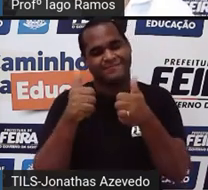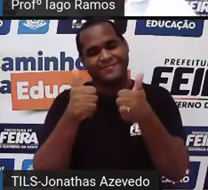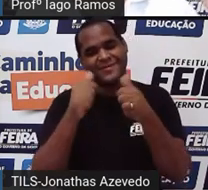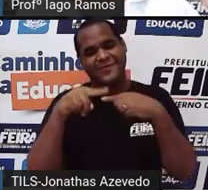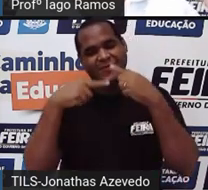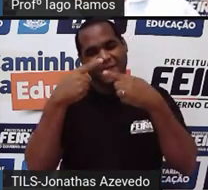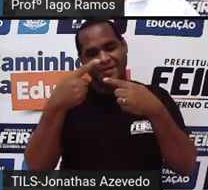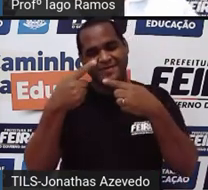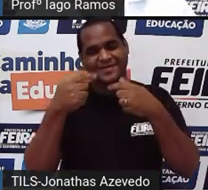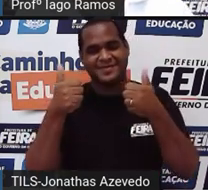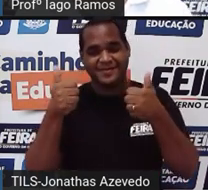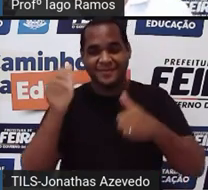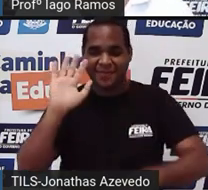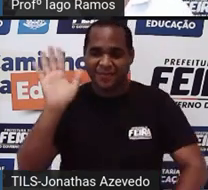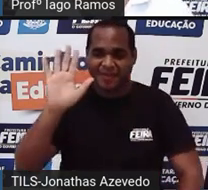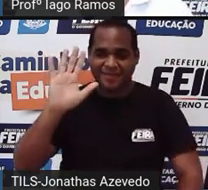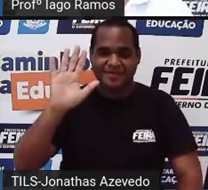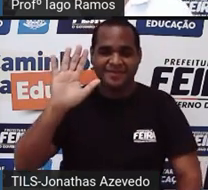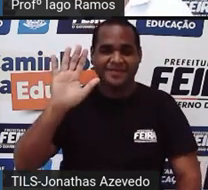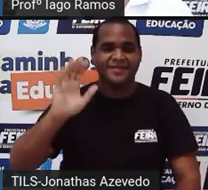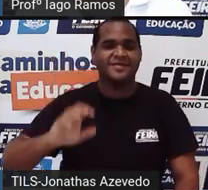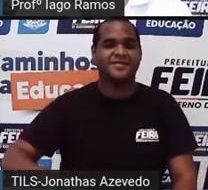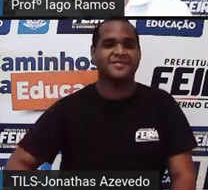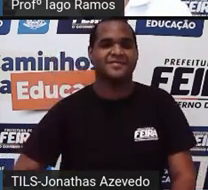valeu até a próxima bye bye